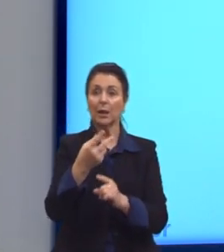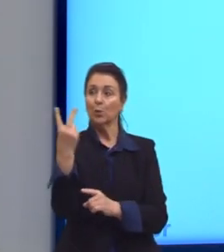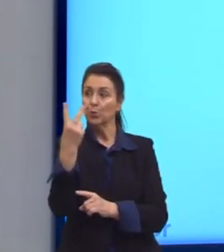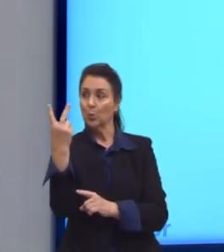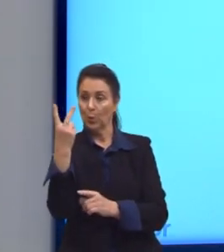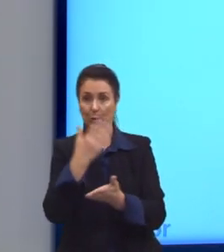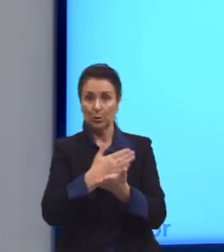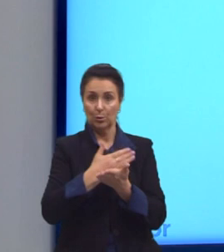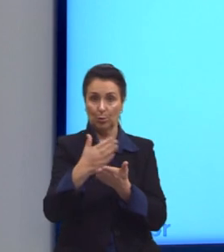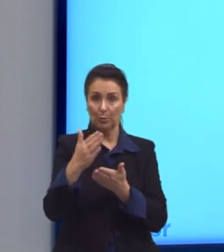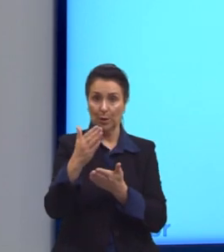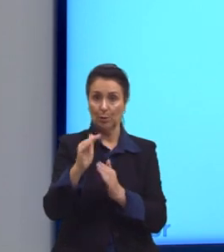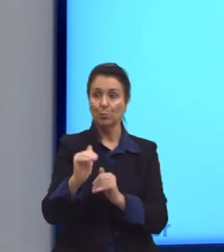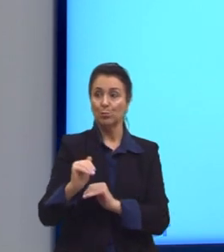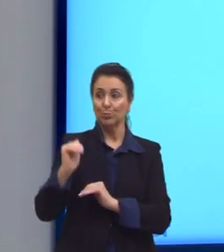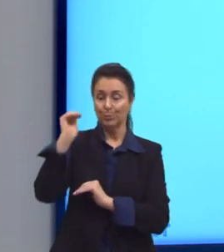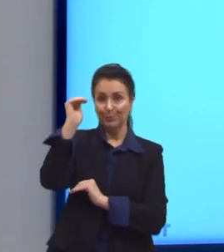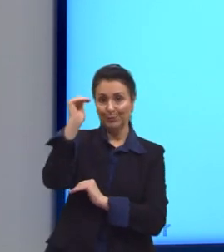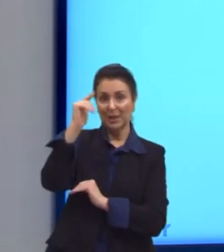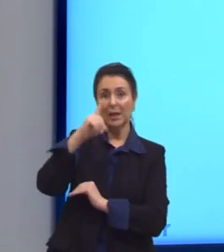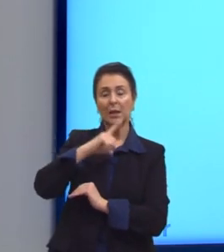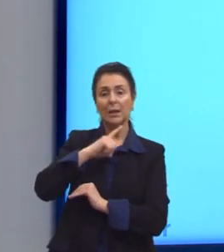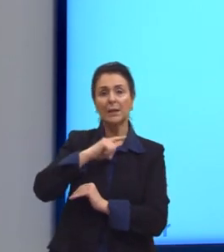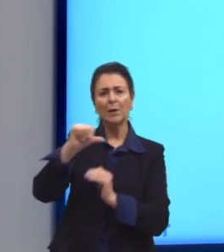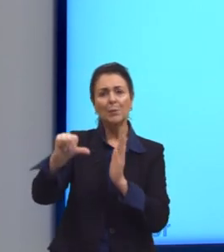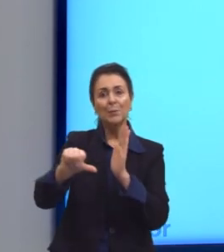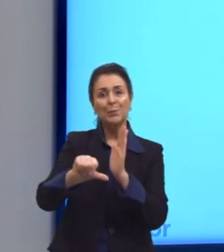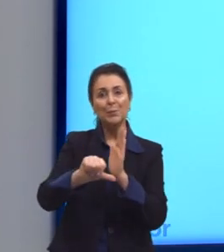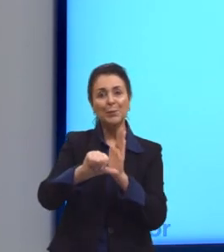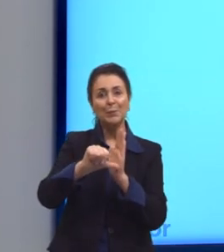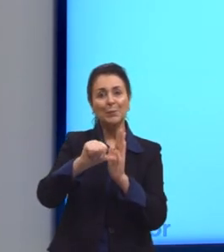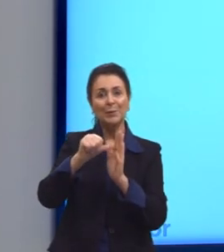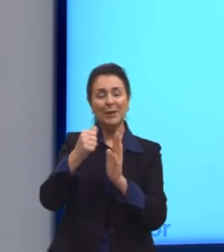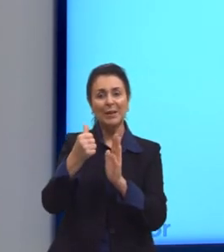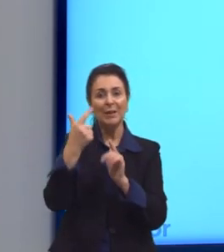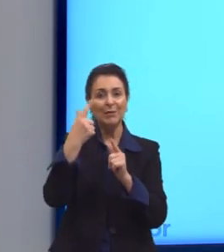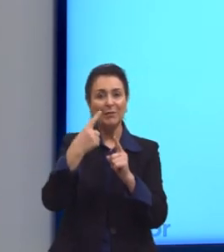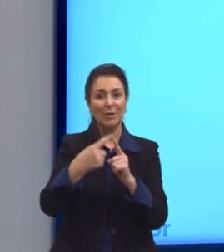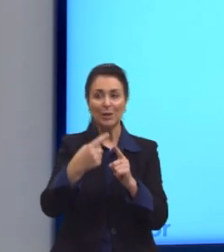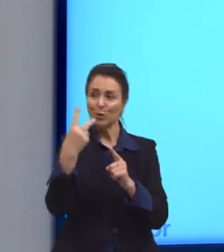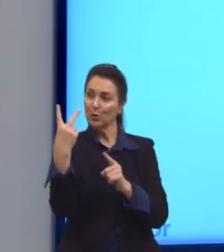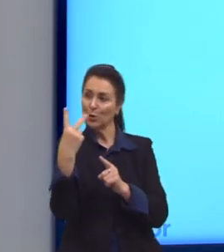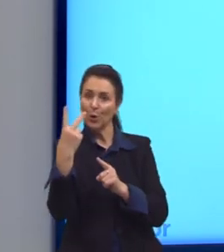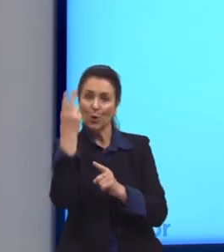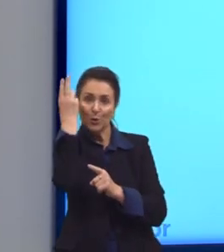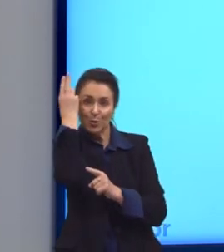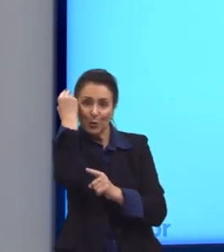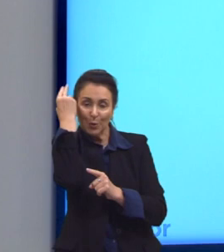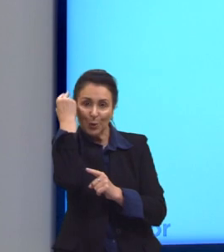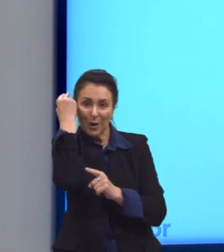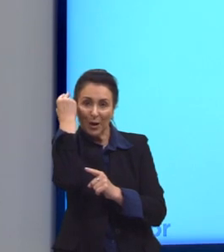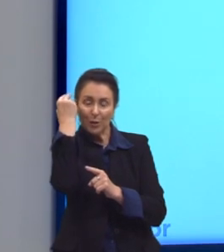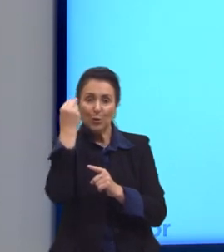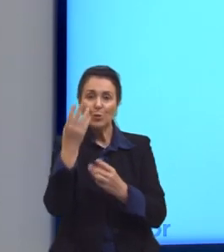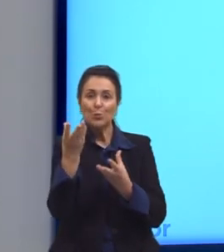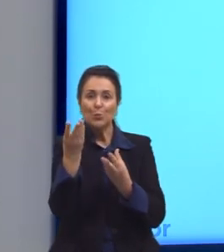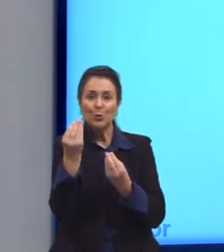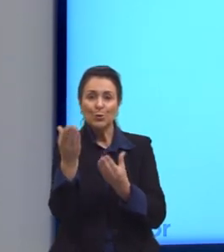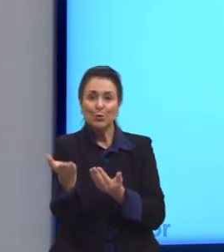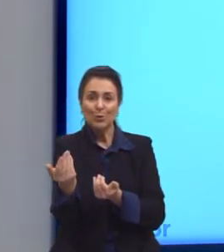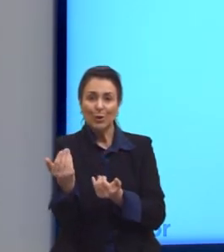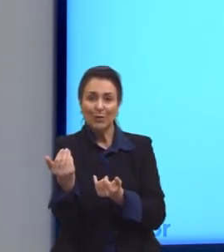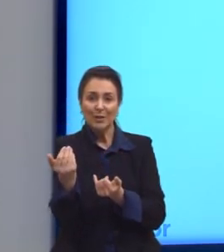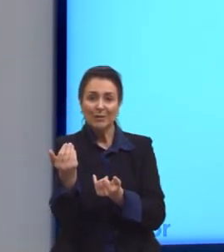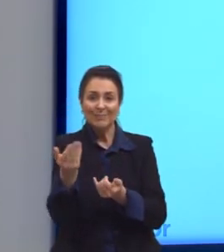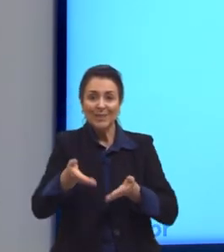na fase adulta, e aqui nós temos o primeiro casal de coelhinhos, aqui na fase bebê, na fase filhote, que nasceu,